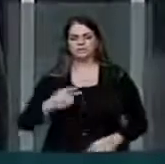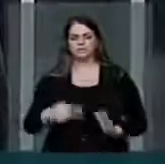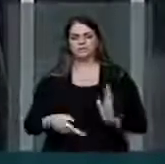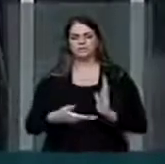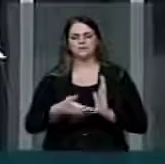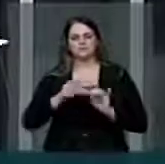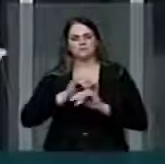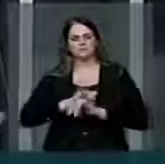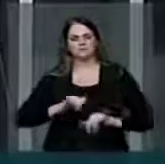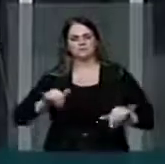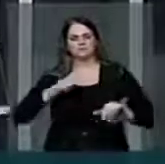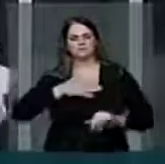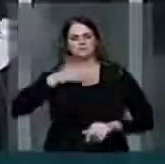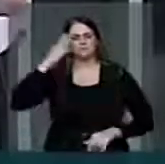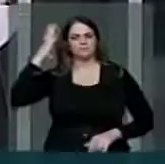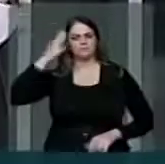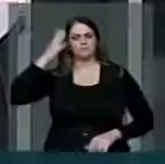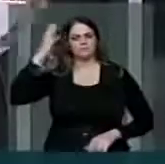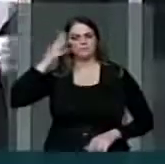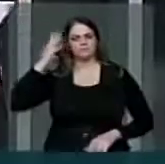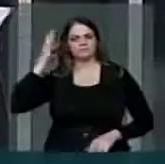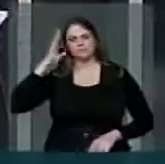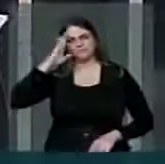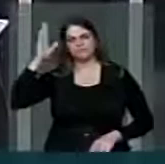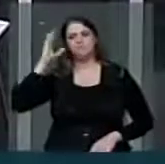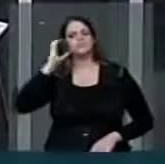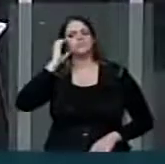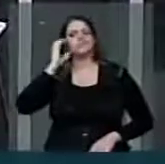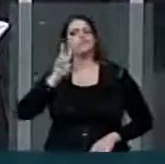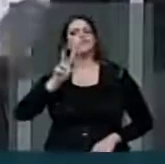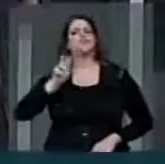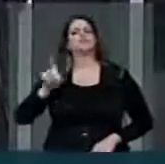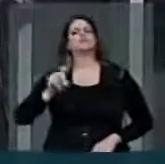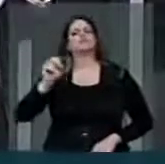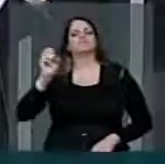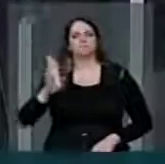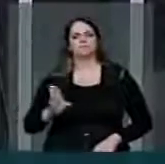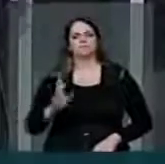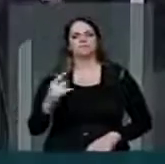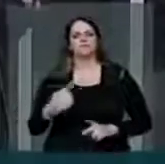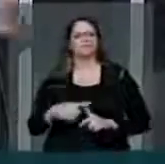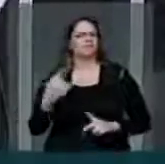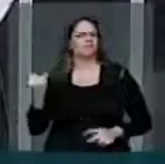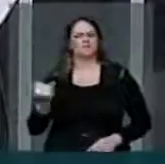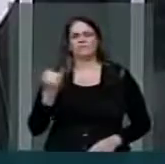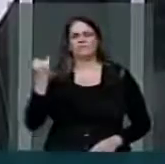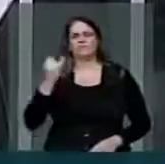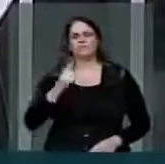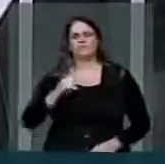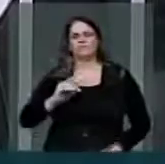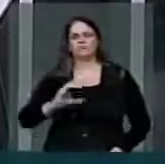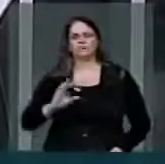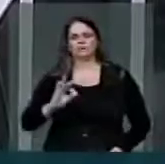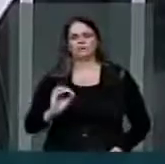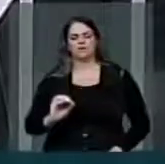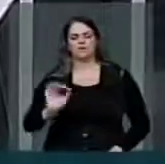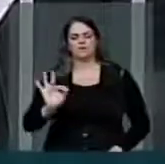pronunciamento nos anais dessa Casa de modo especial a voz do Brasil, sabe, deputado Maurício, pela importância do pacto federativo.